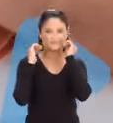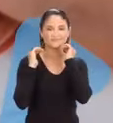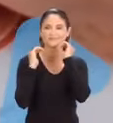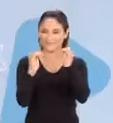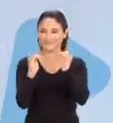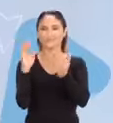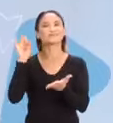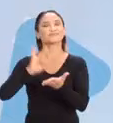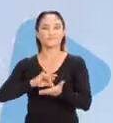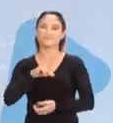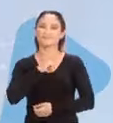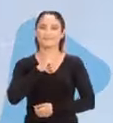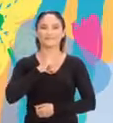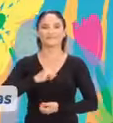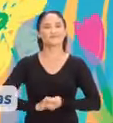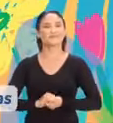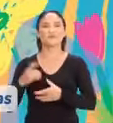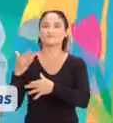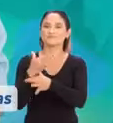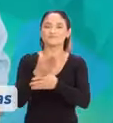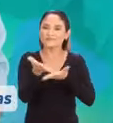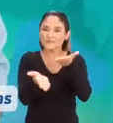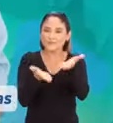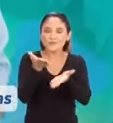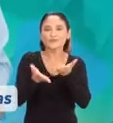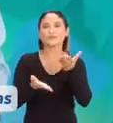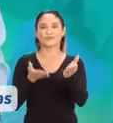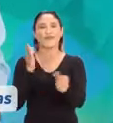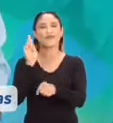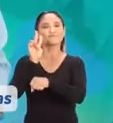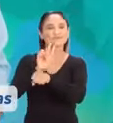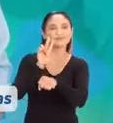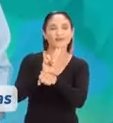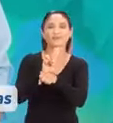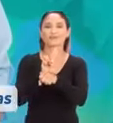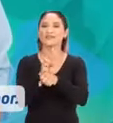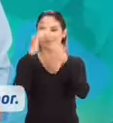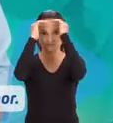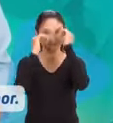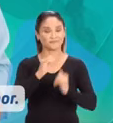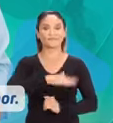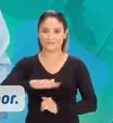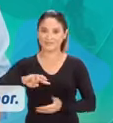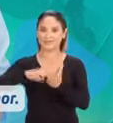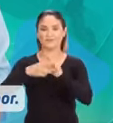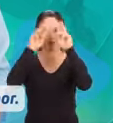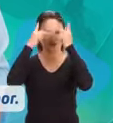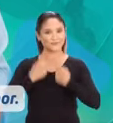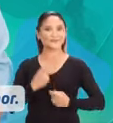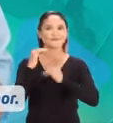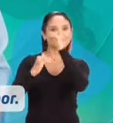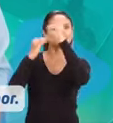respeito, presente. Uma cidade que cuida, protege, respeita as suas crianças é uma cidade mais